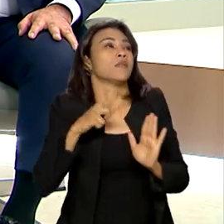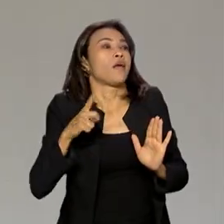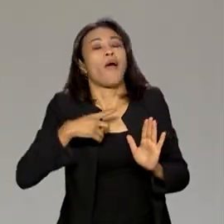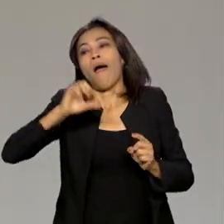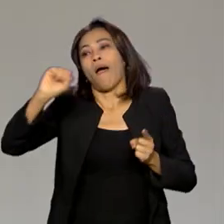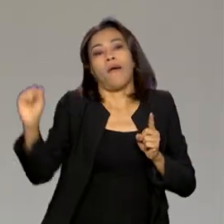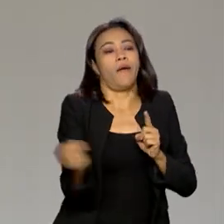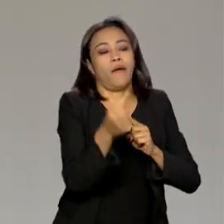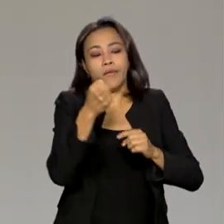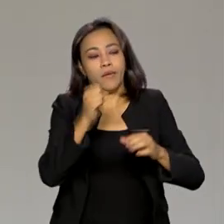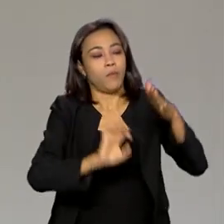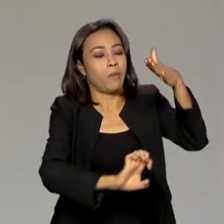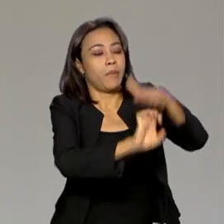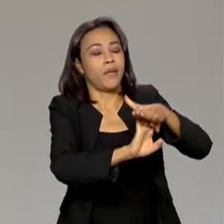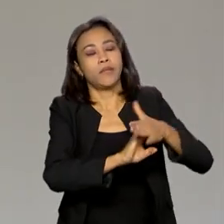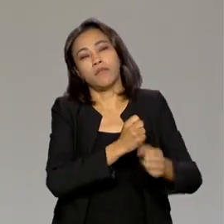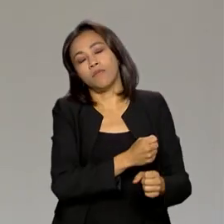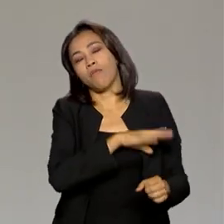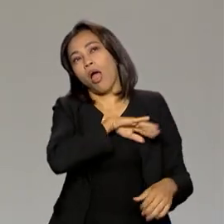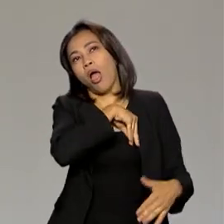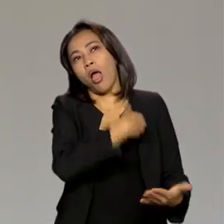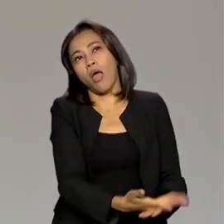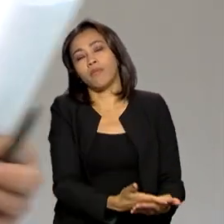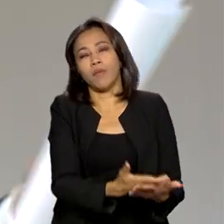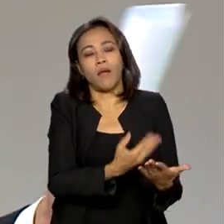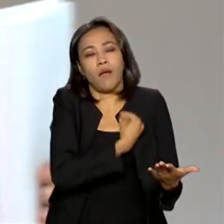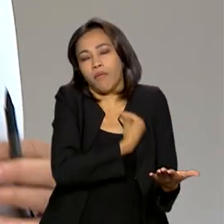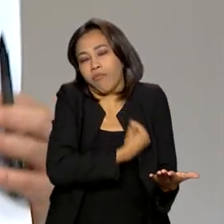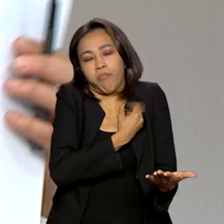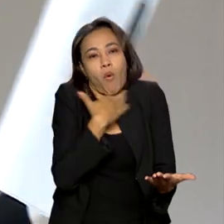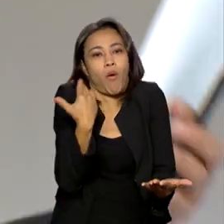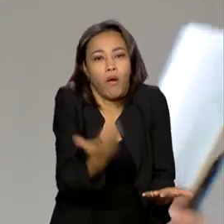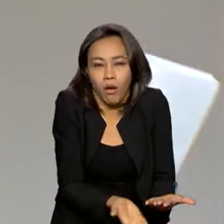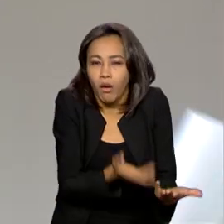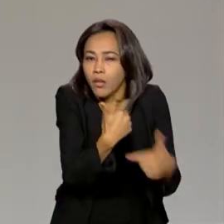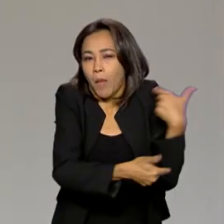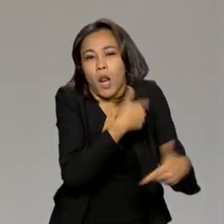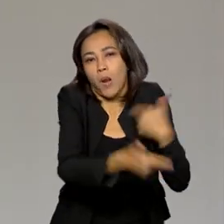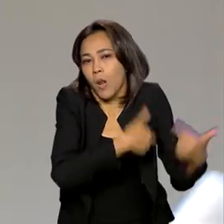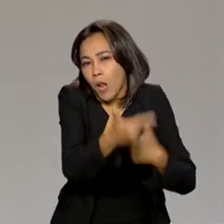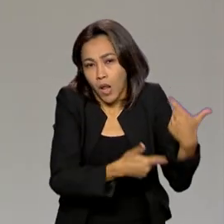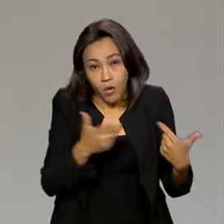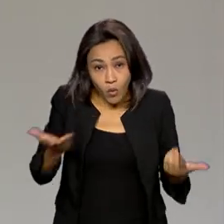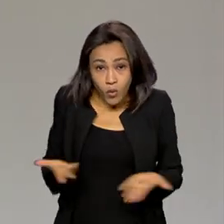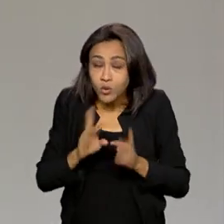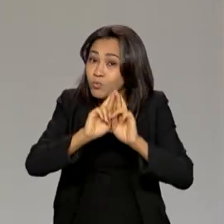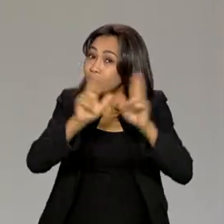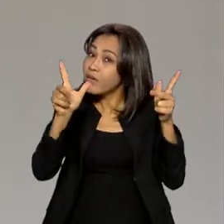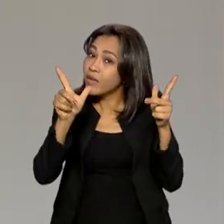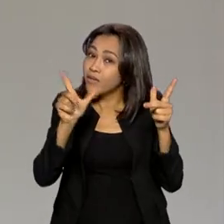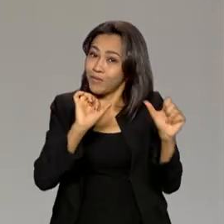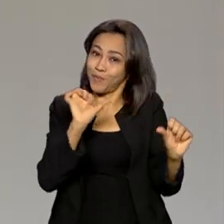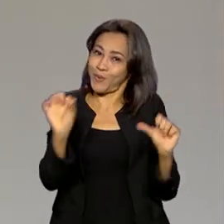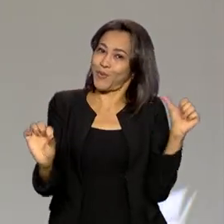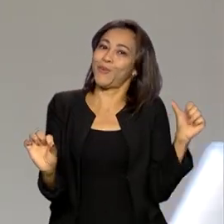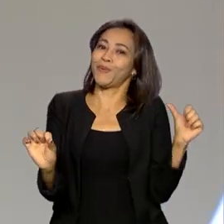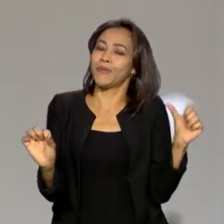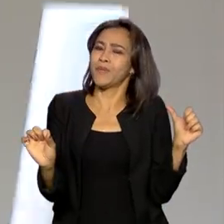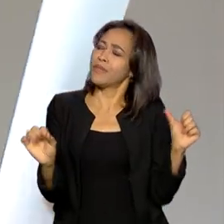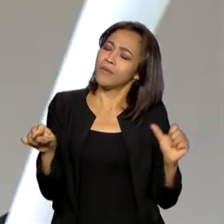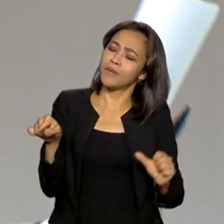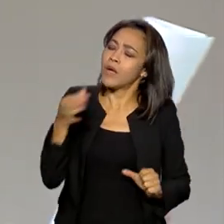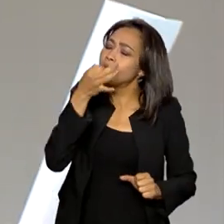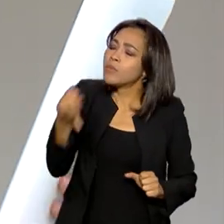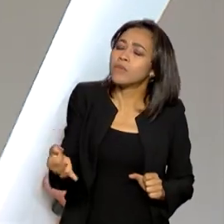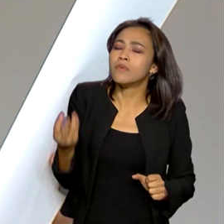que entra numa empresa, fica a vida inteira na empresa, tem uma história daquela empresa. Hoje, a dinâmica é muito diferente, é muito... Como é que o senhor